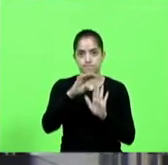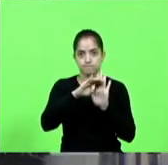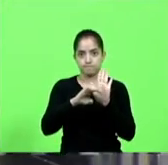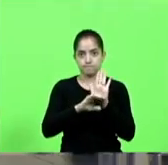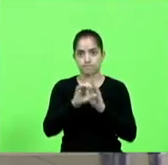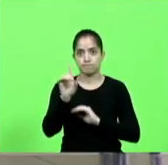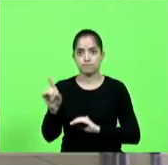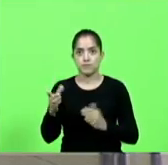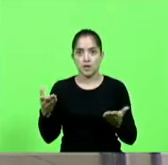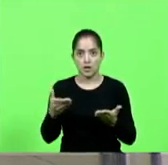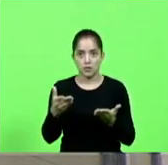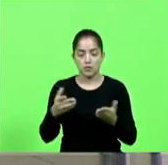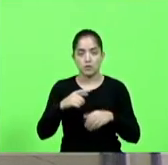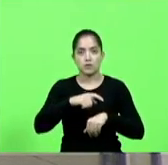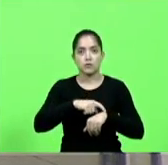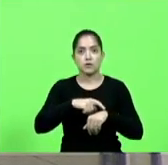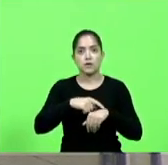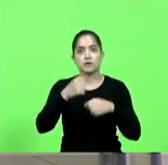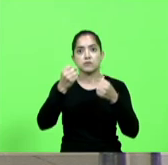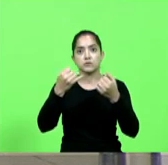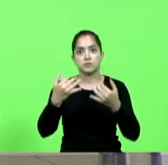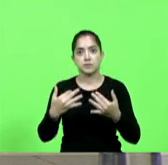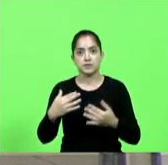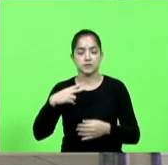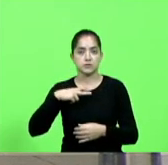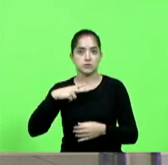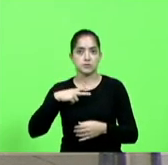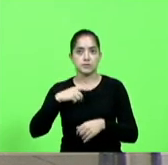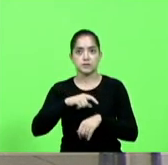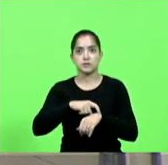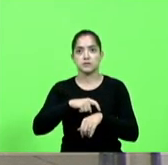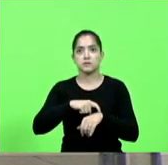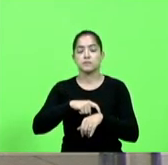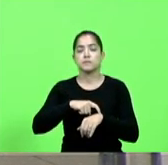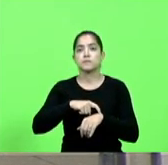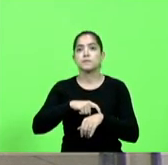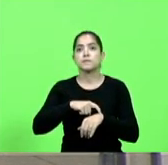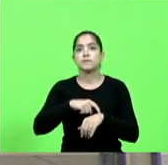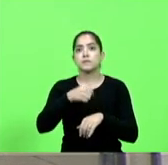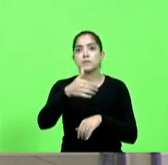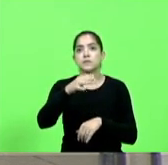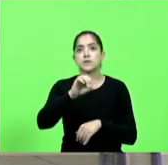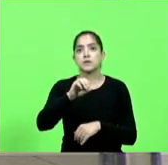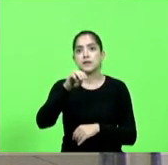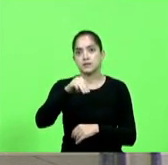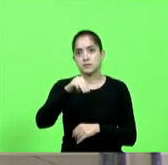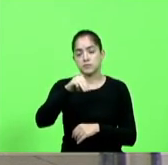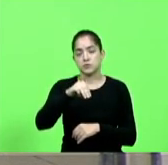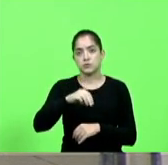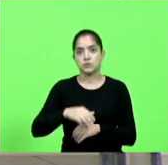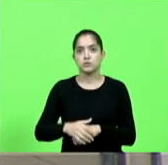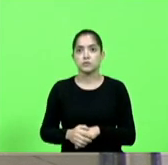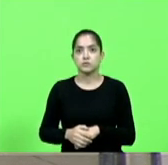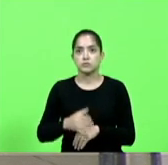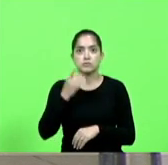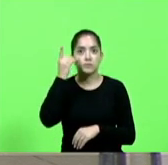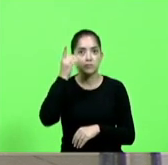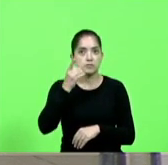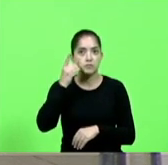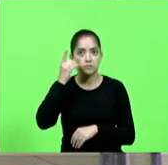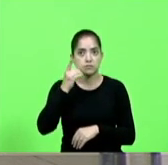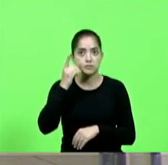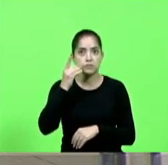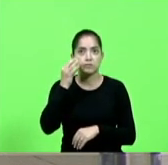Passamos às explicações pessoais pelo tempo de até 10 minutos. Faraúso da palavra, deputado Felipe